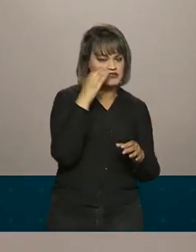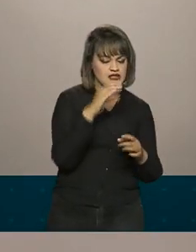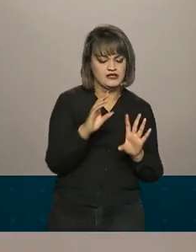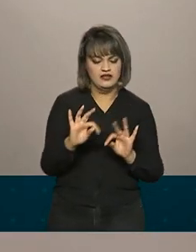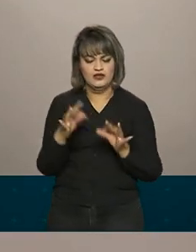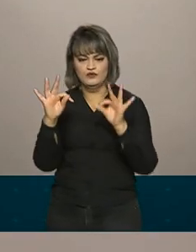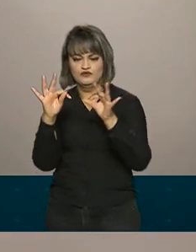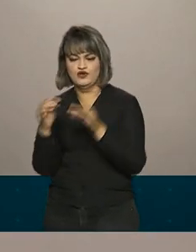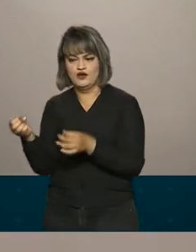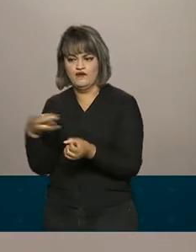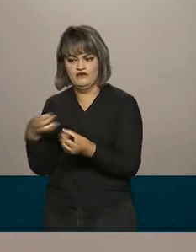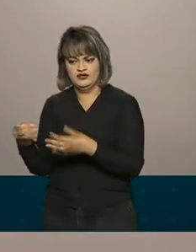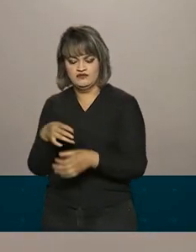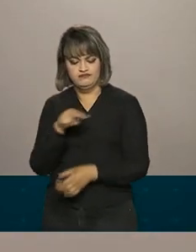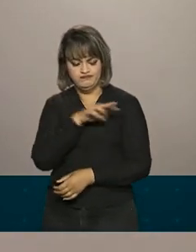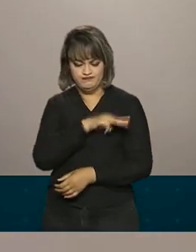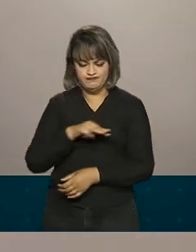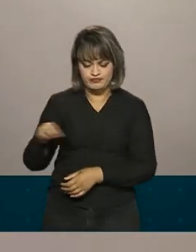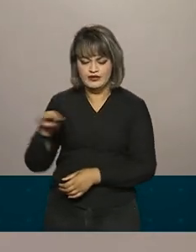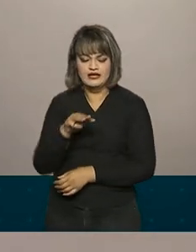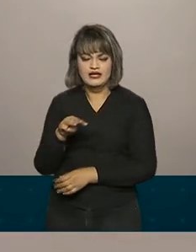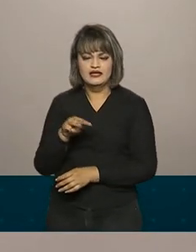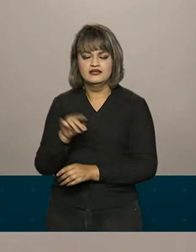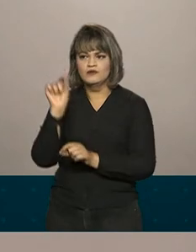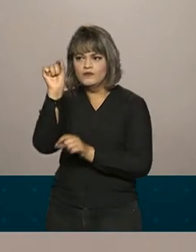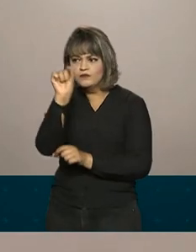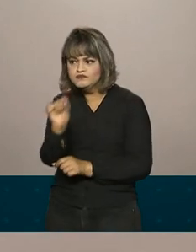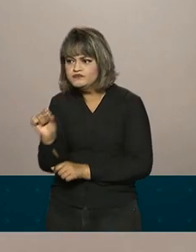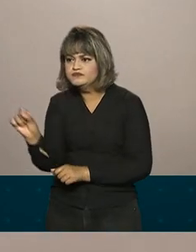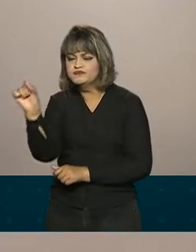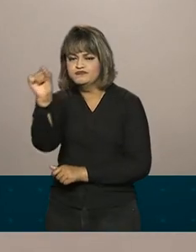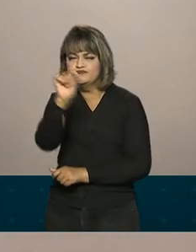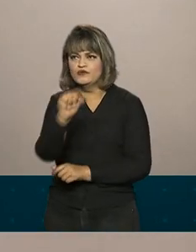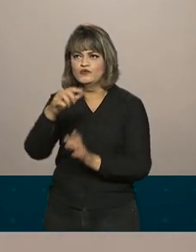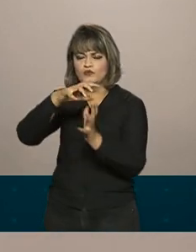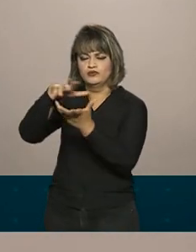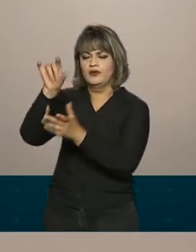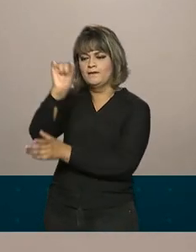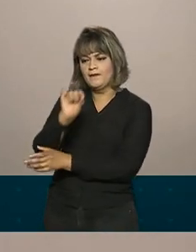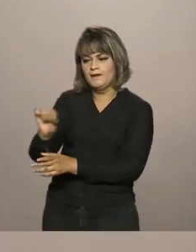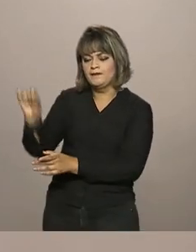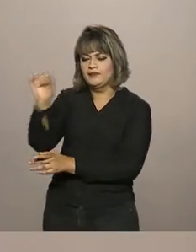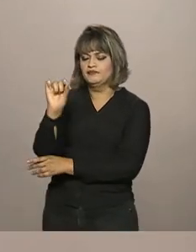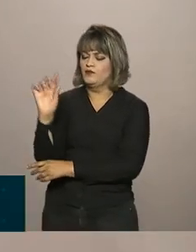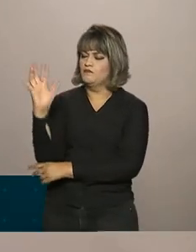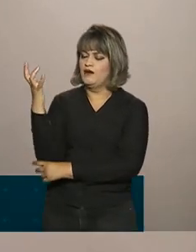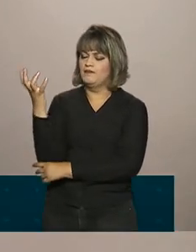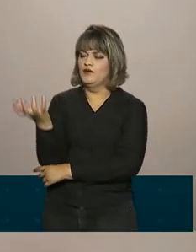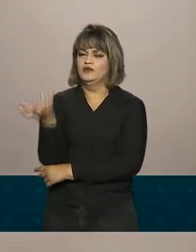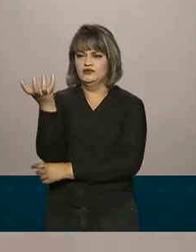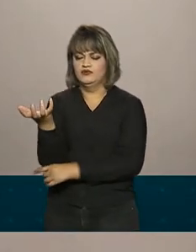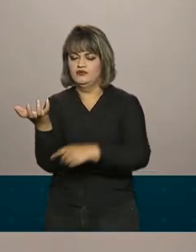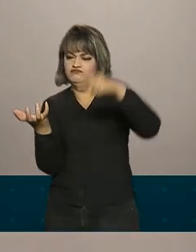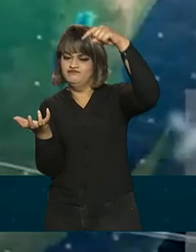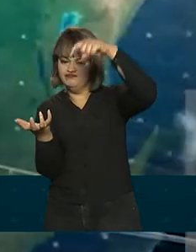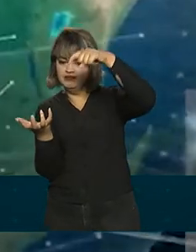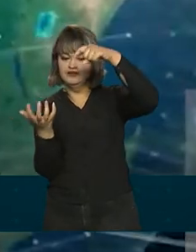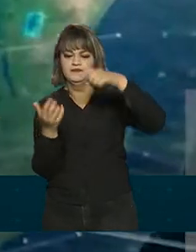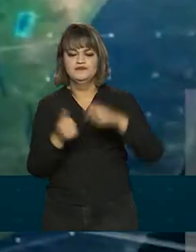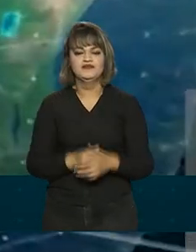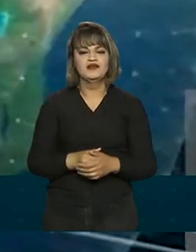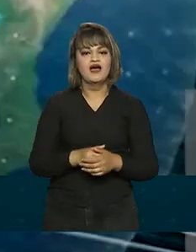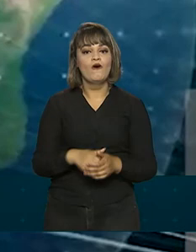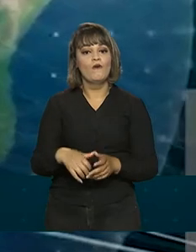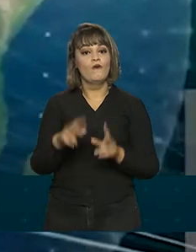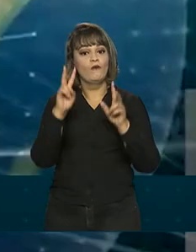tecnologia e inovação através de pontos interligados no planeta, uma mão que sustenta e outra que aponta a direção. O